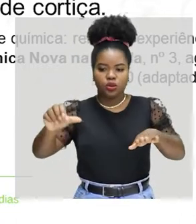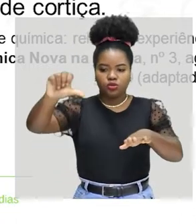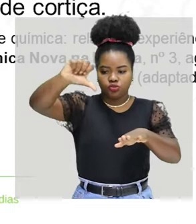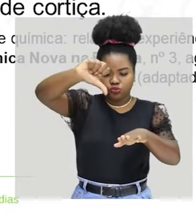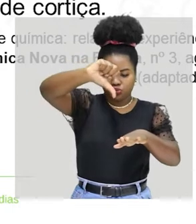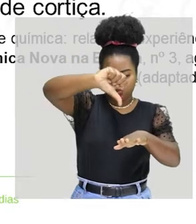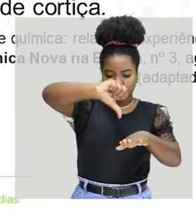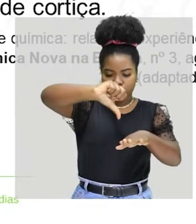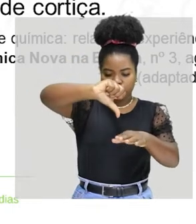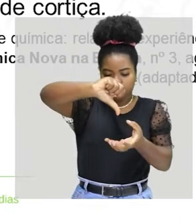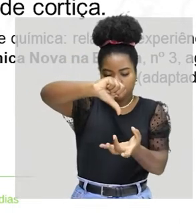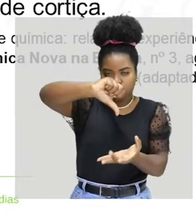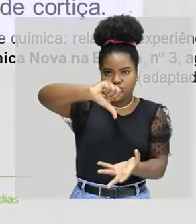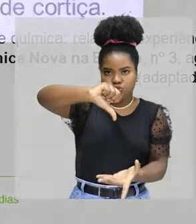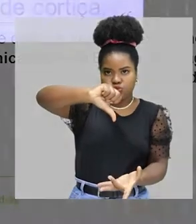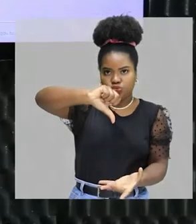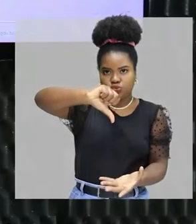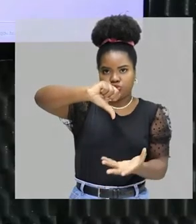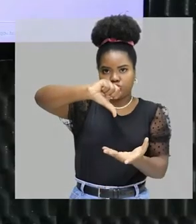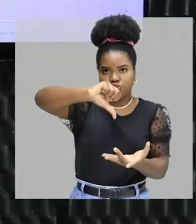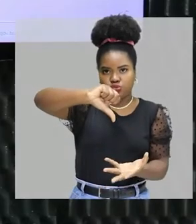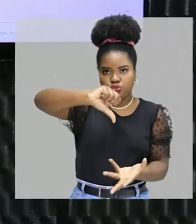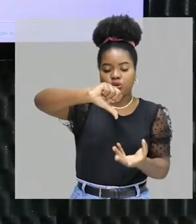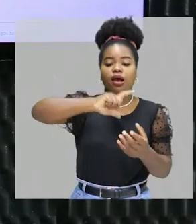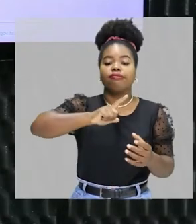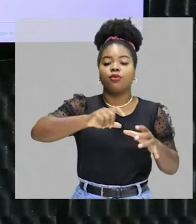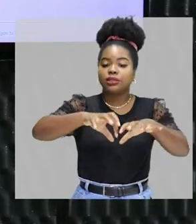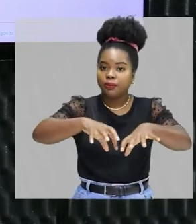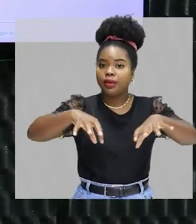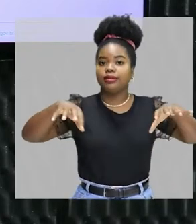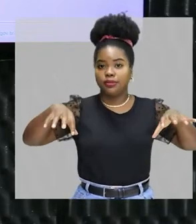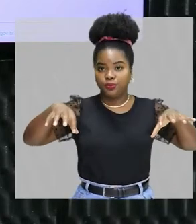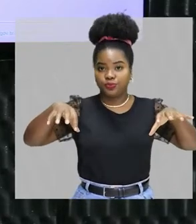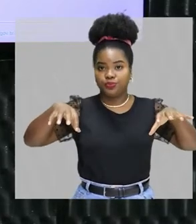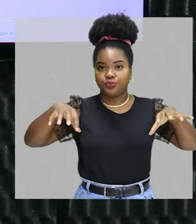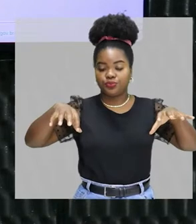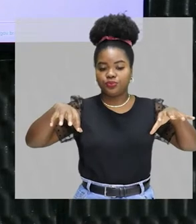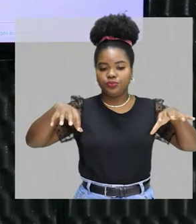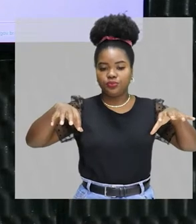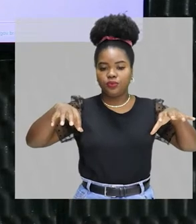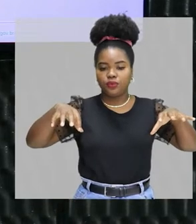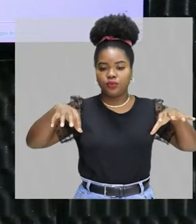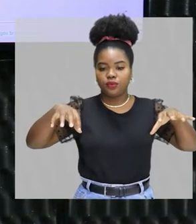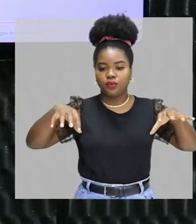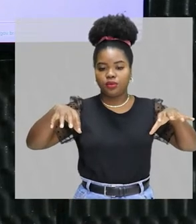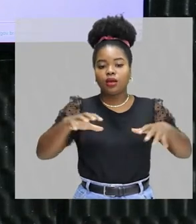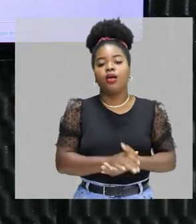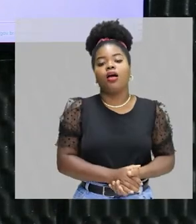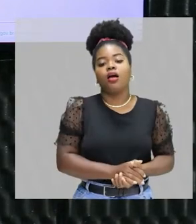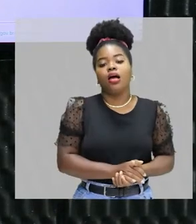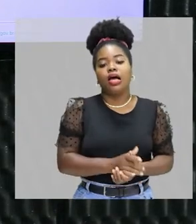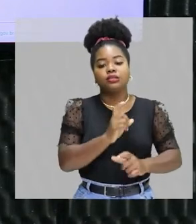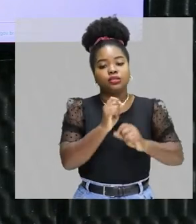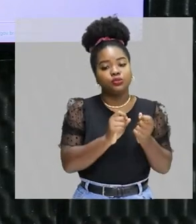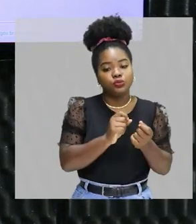momento, a gente vai fazer uma separação. Show! O líquido resultante é